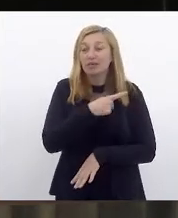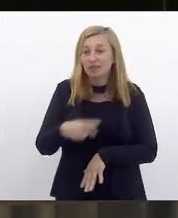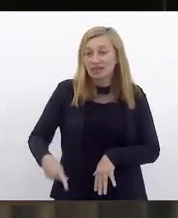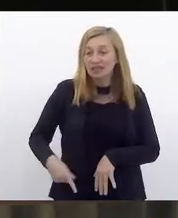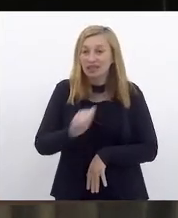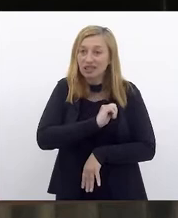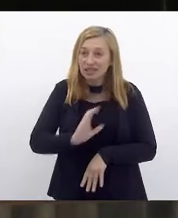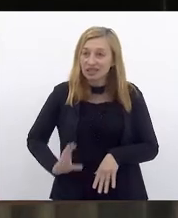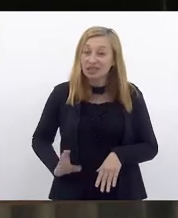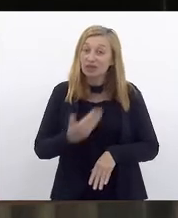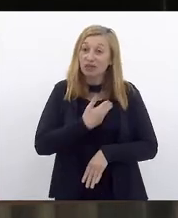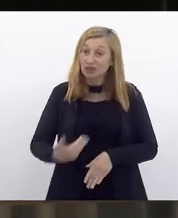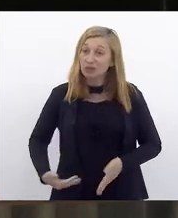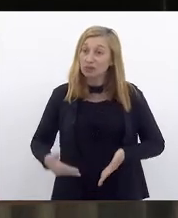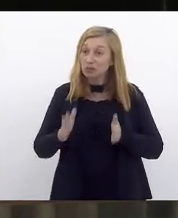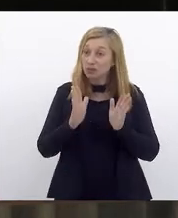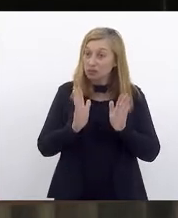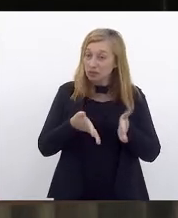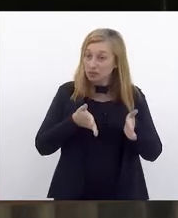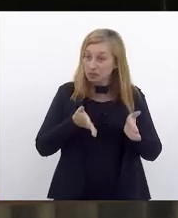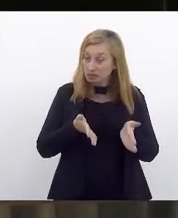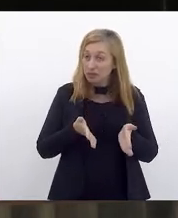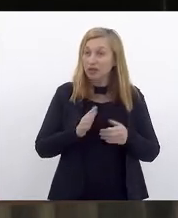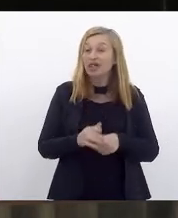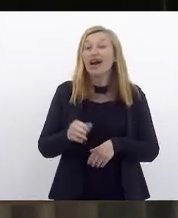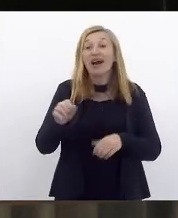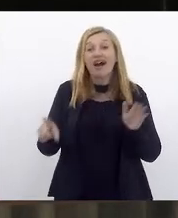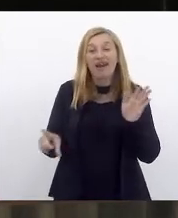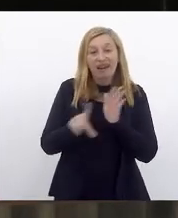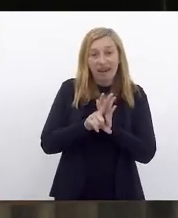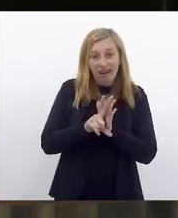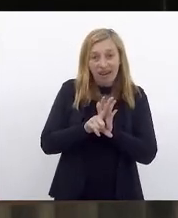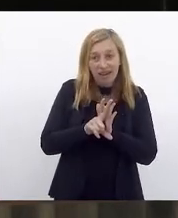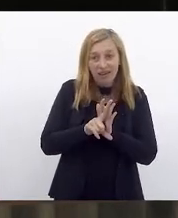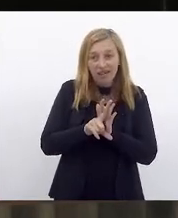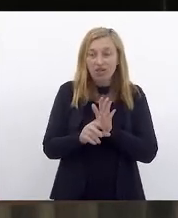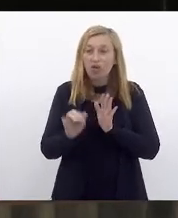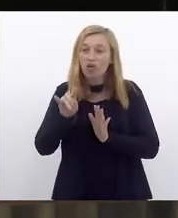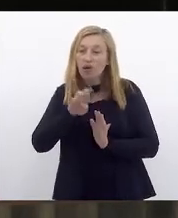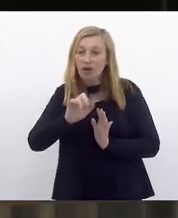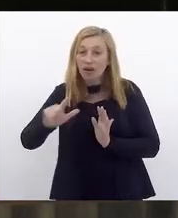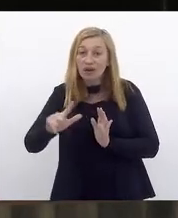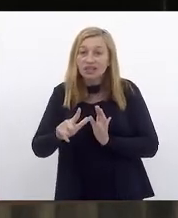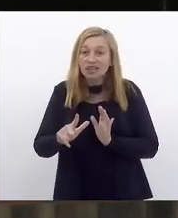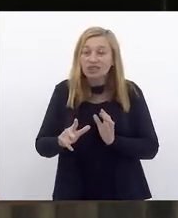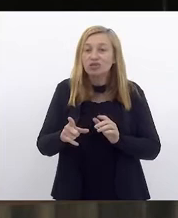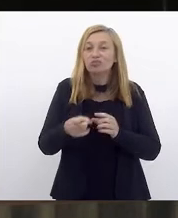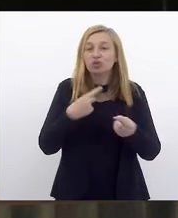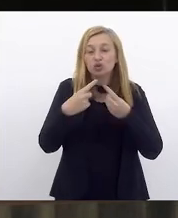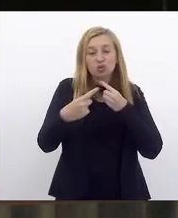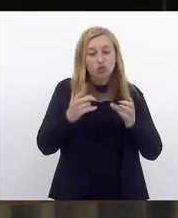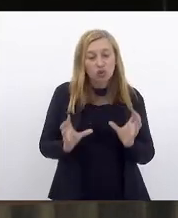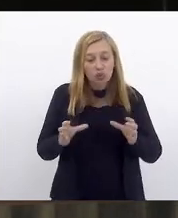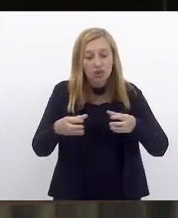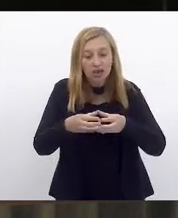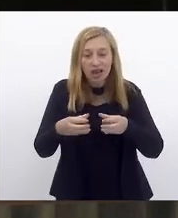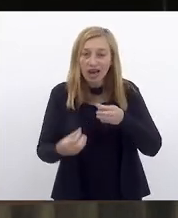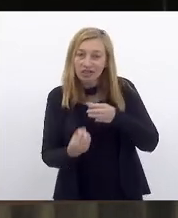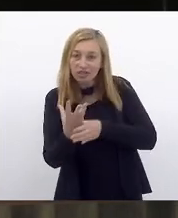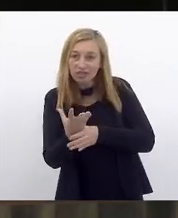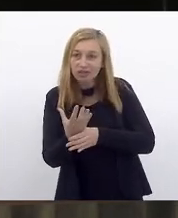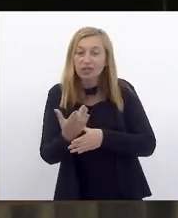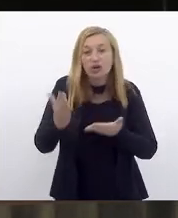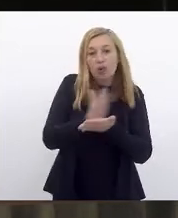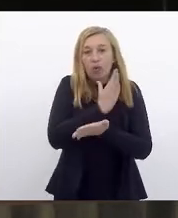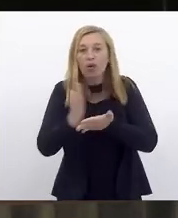André Siciliano. A lei Corelo, ela nasce de uma discussão coletiva importante com